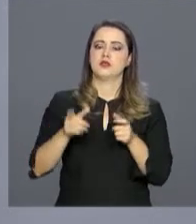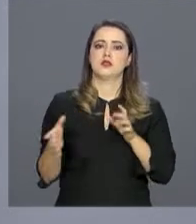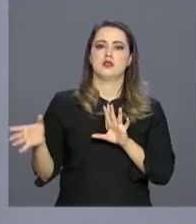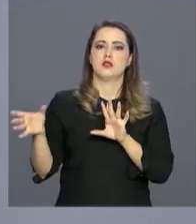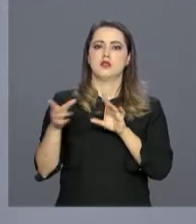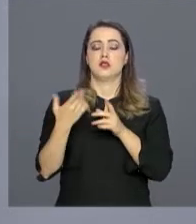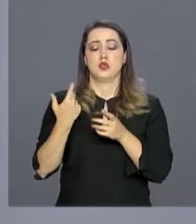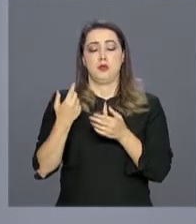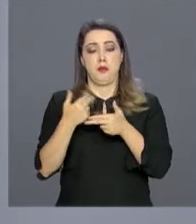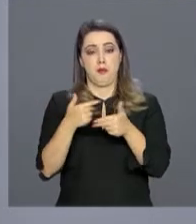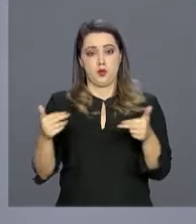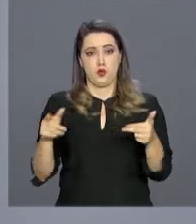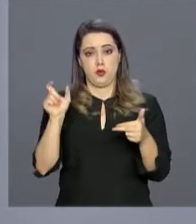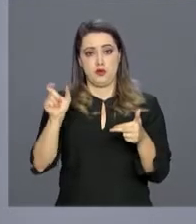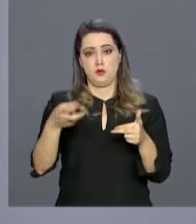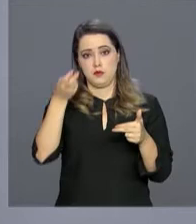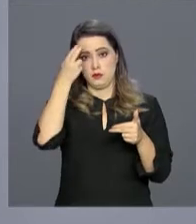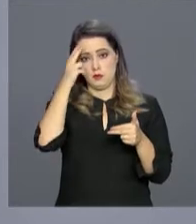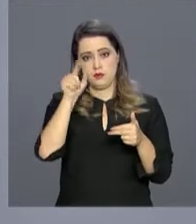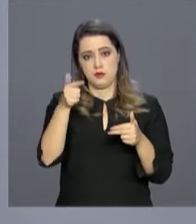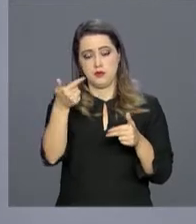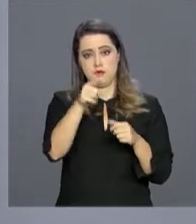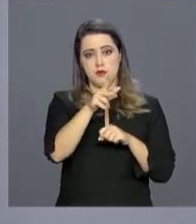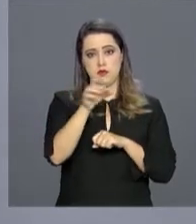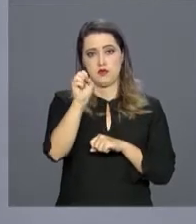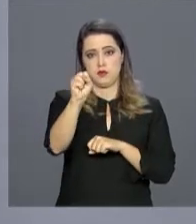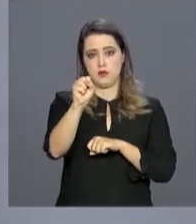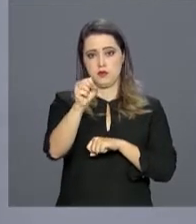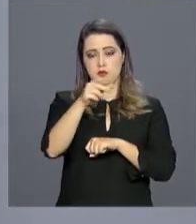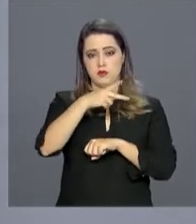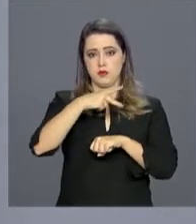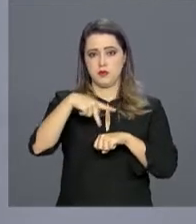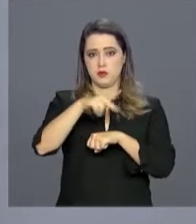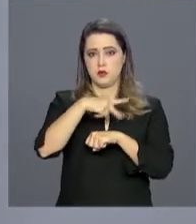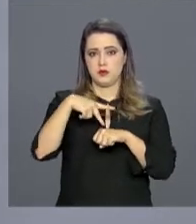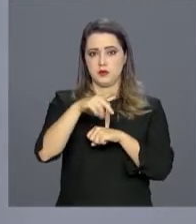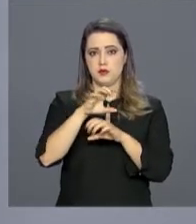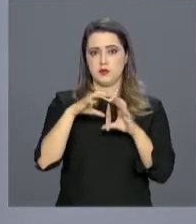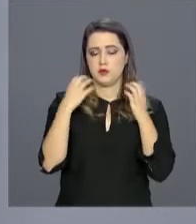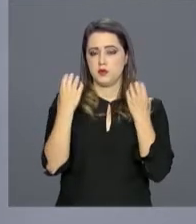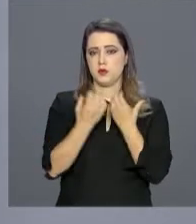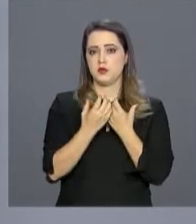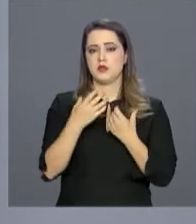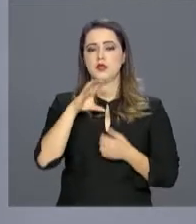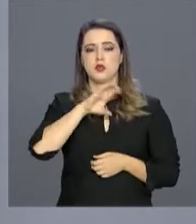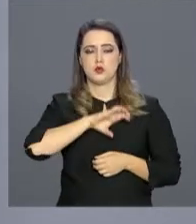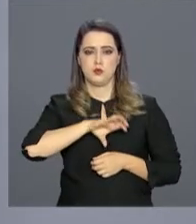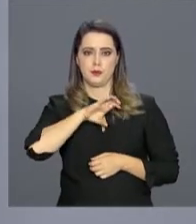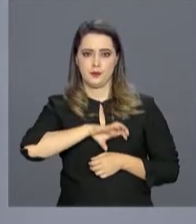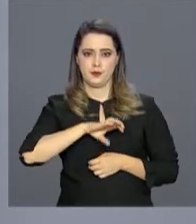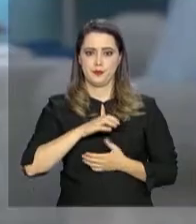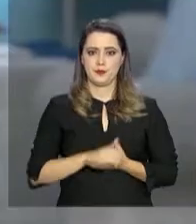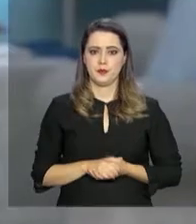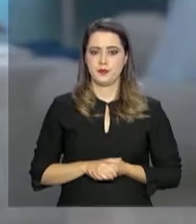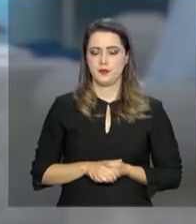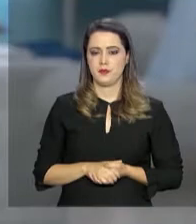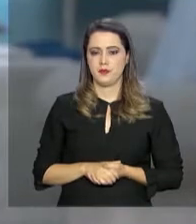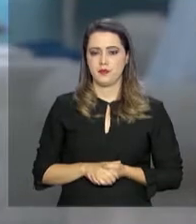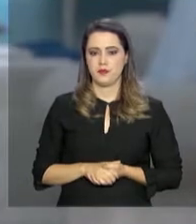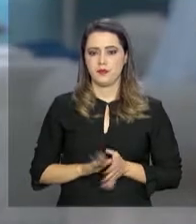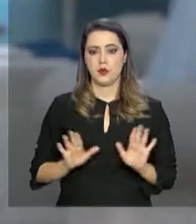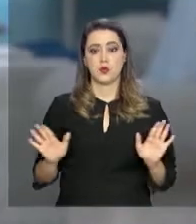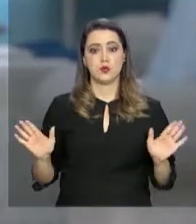arte e mercadorias com as outras oito nações da comunidade dos países de língua portuguesa. No